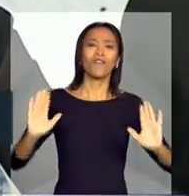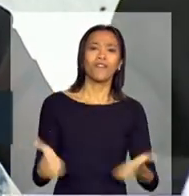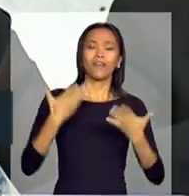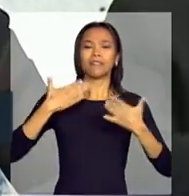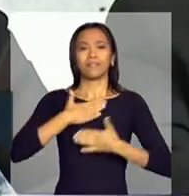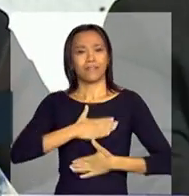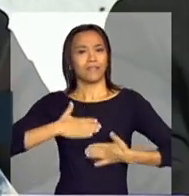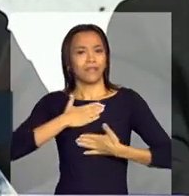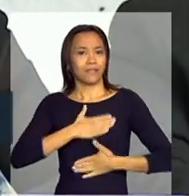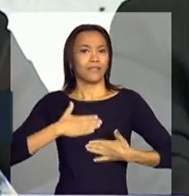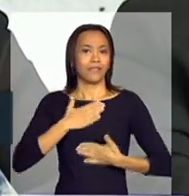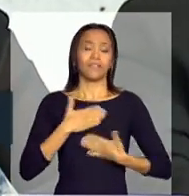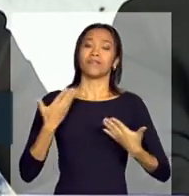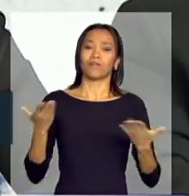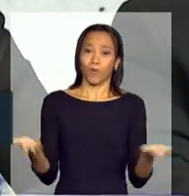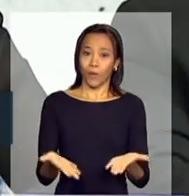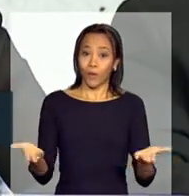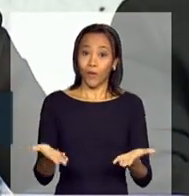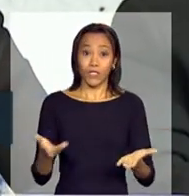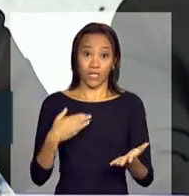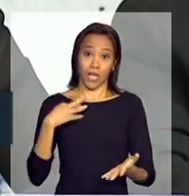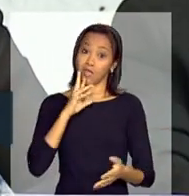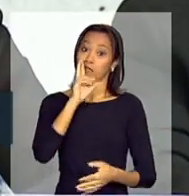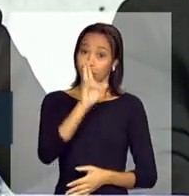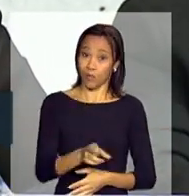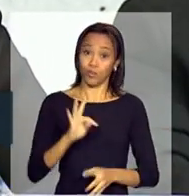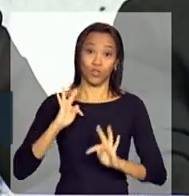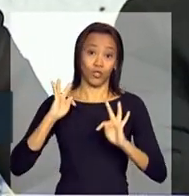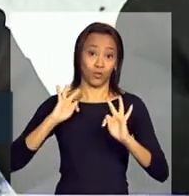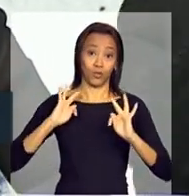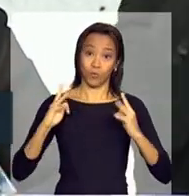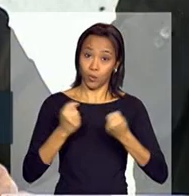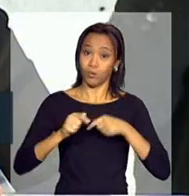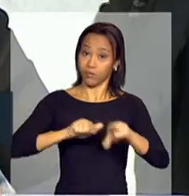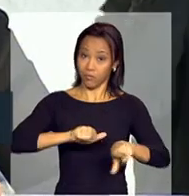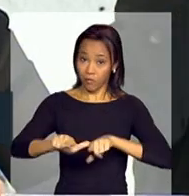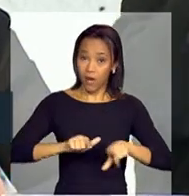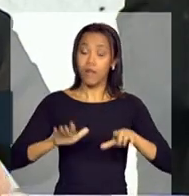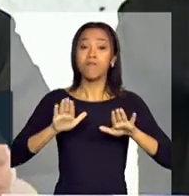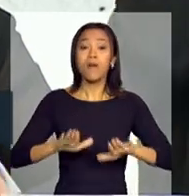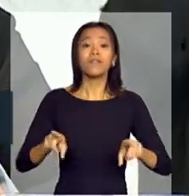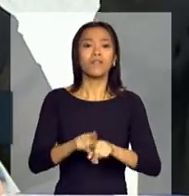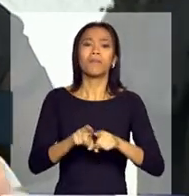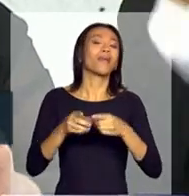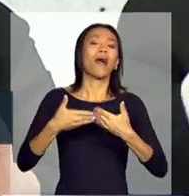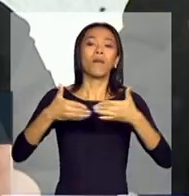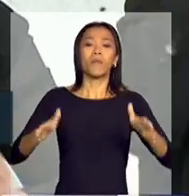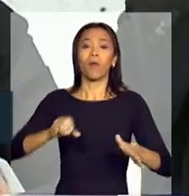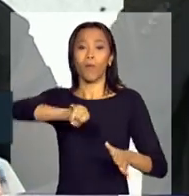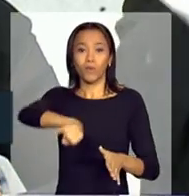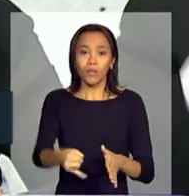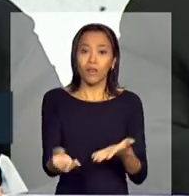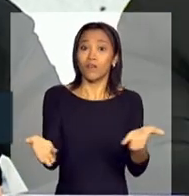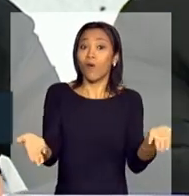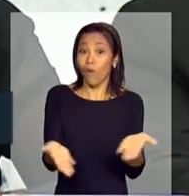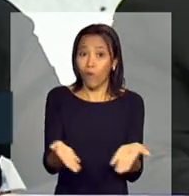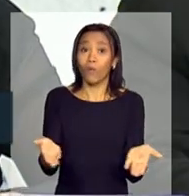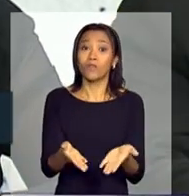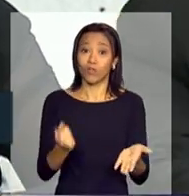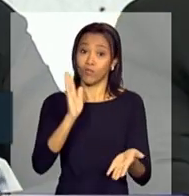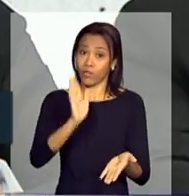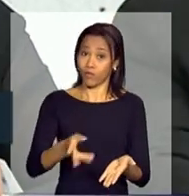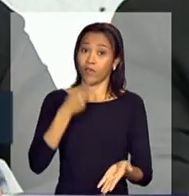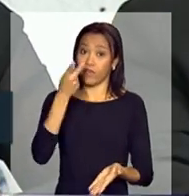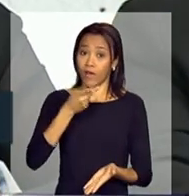coletivamente os resultados, mas também abrir esse espaço, como disse o Gilberto, para